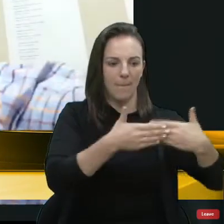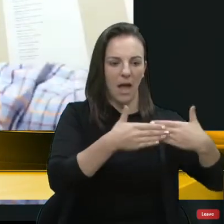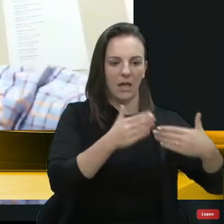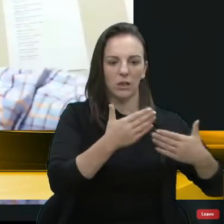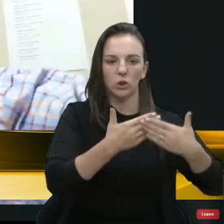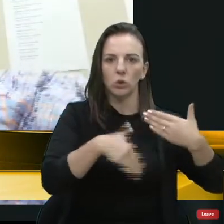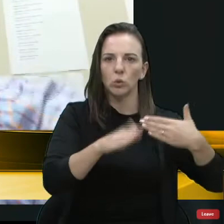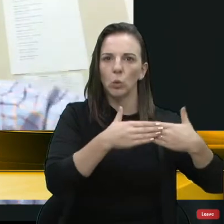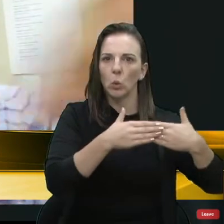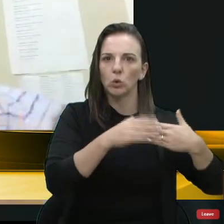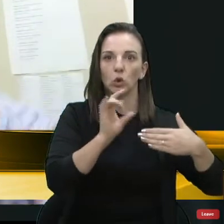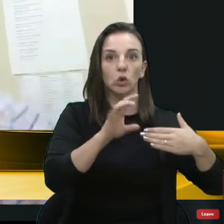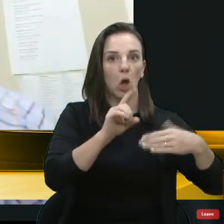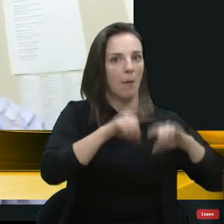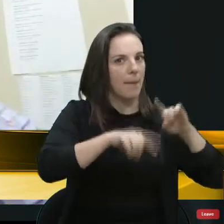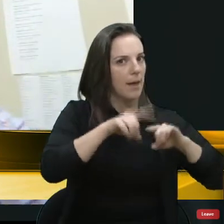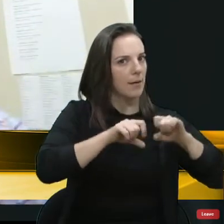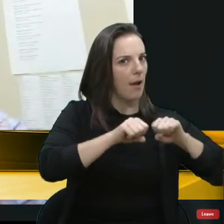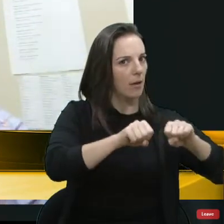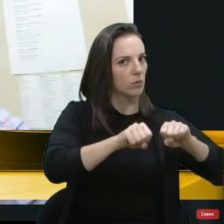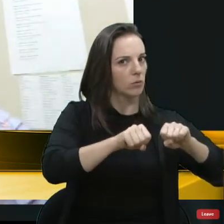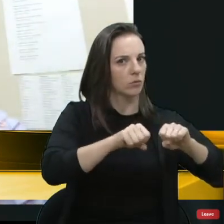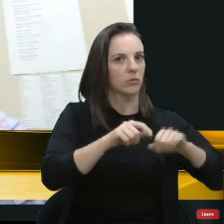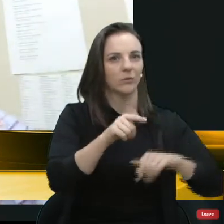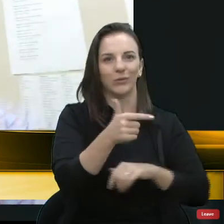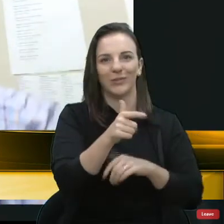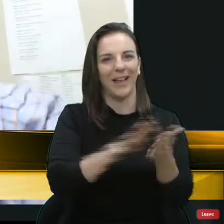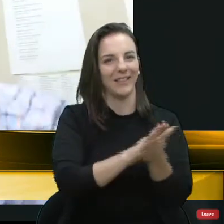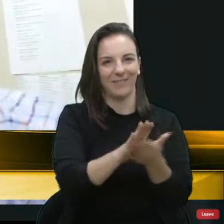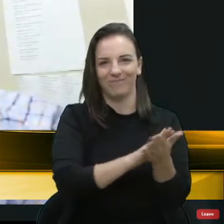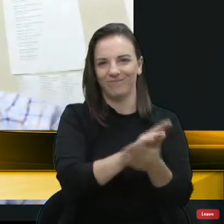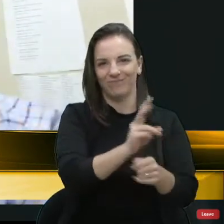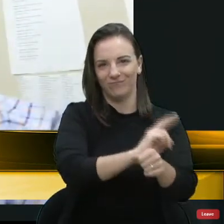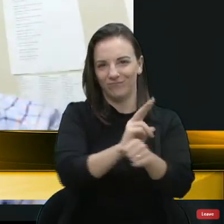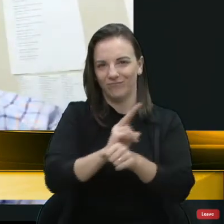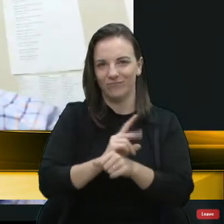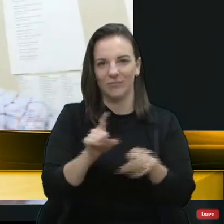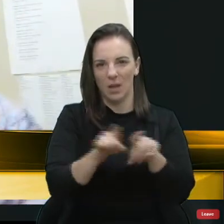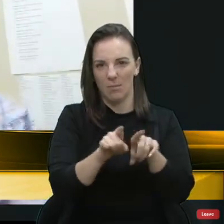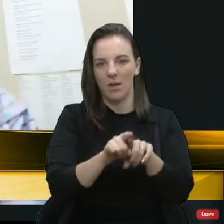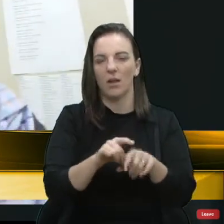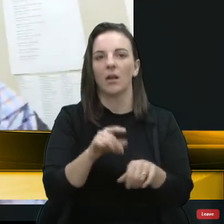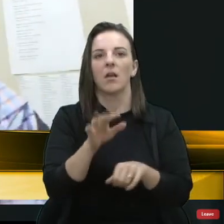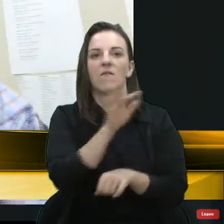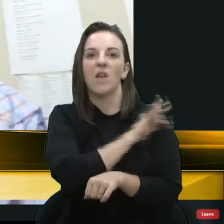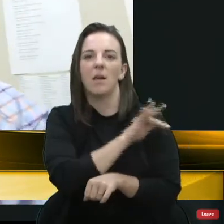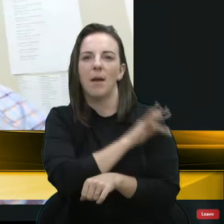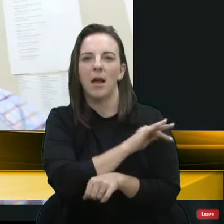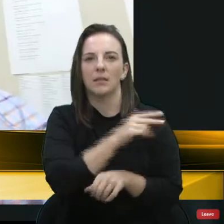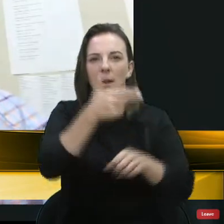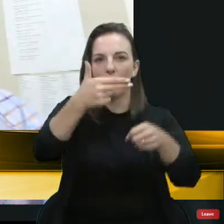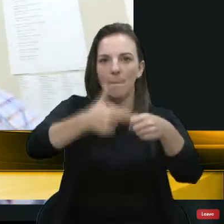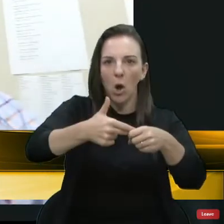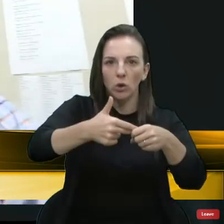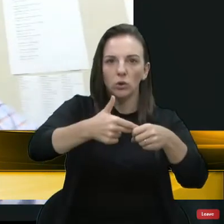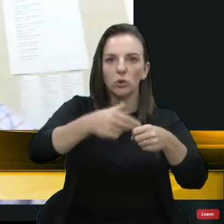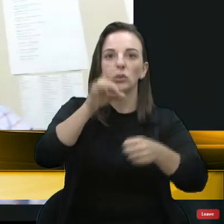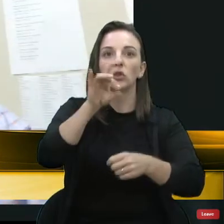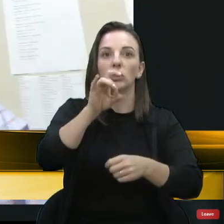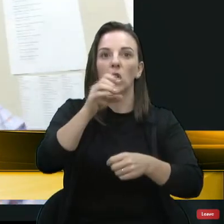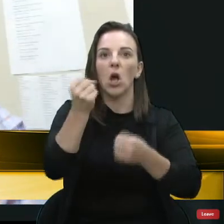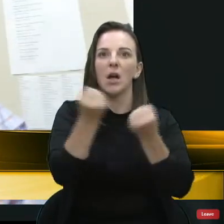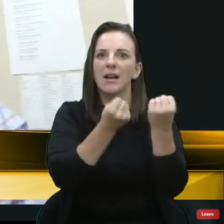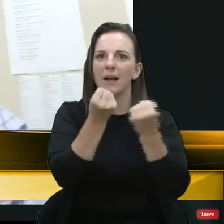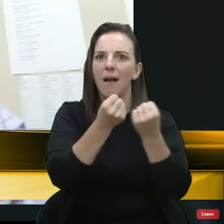mercado e ainda que não existe grande fiscalização para isso, a farmácia, o posto de gasolina só vai apastecer o carro que é